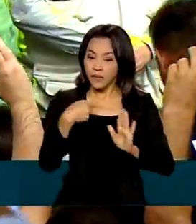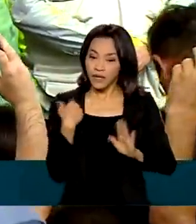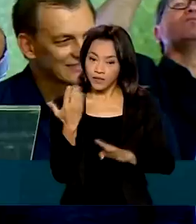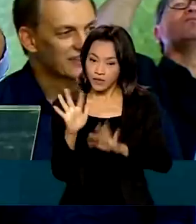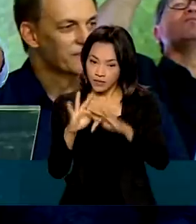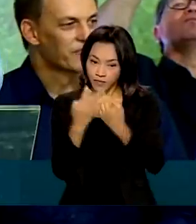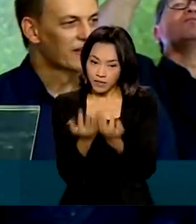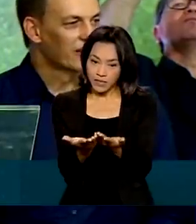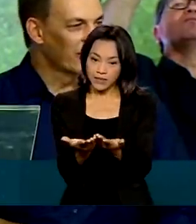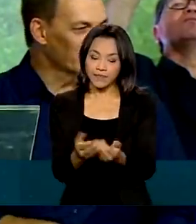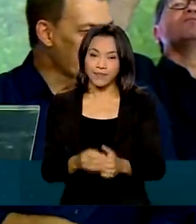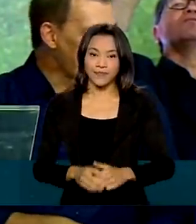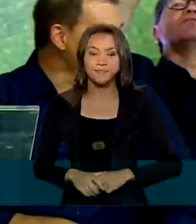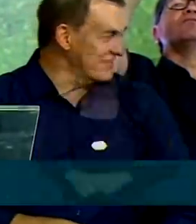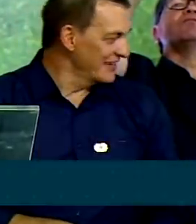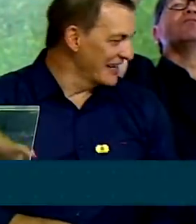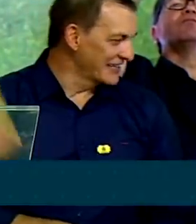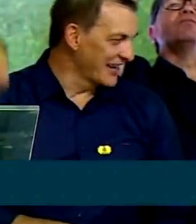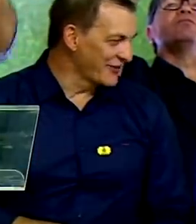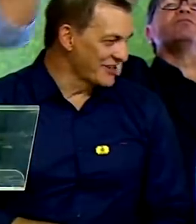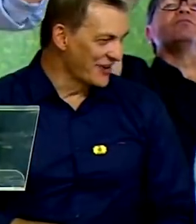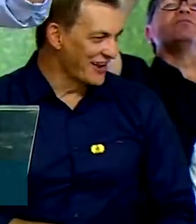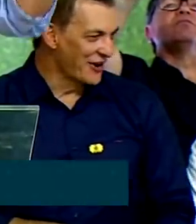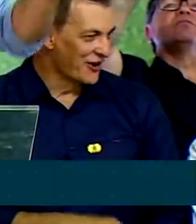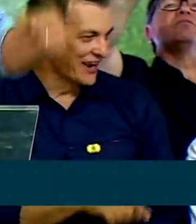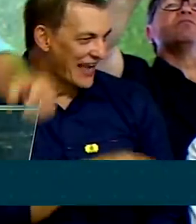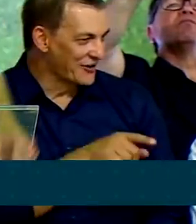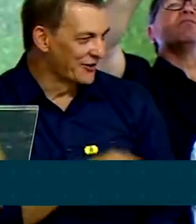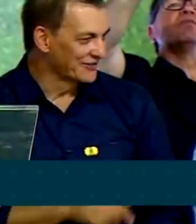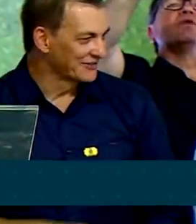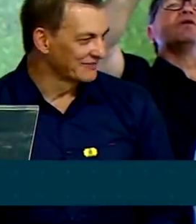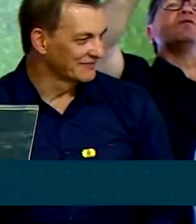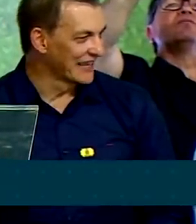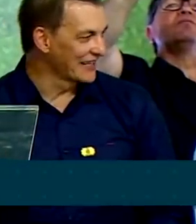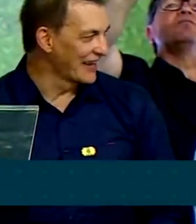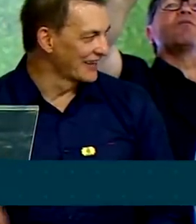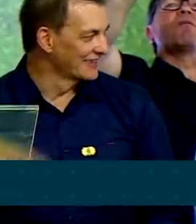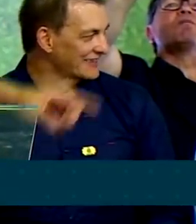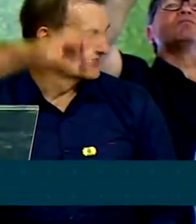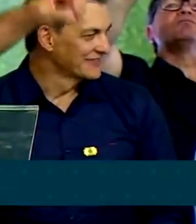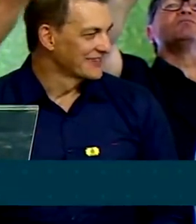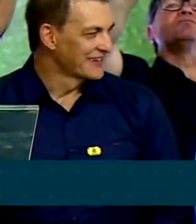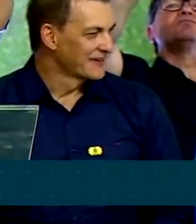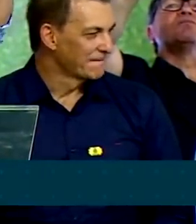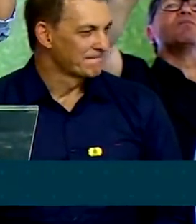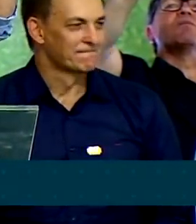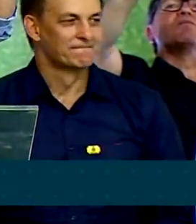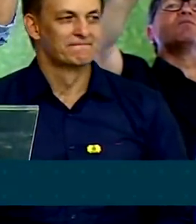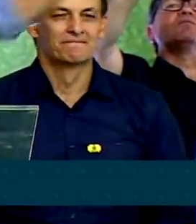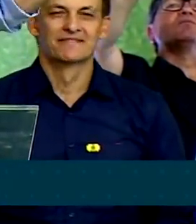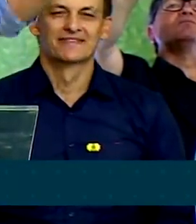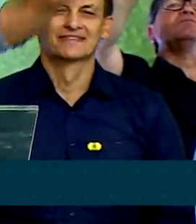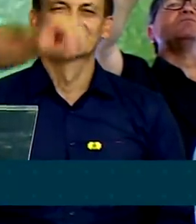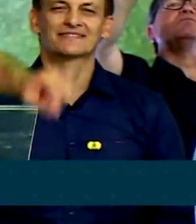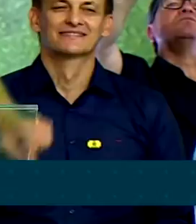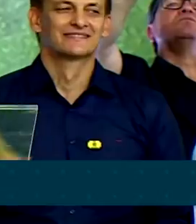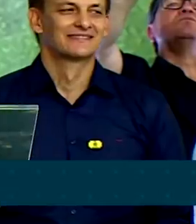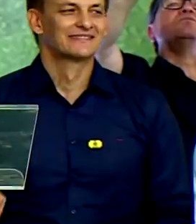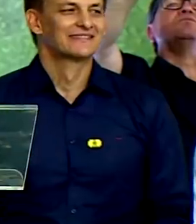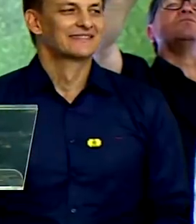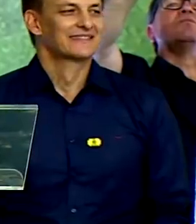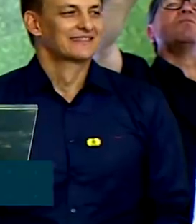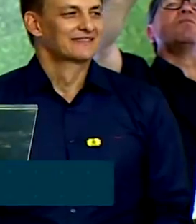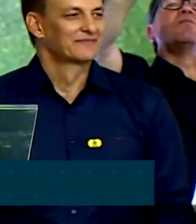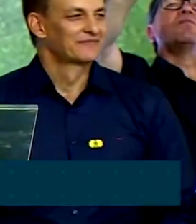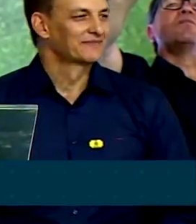Paulista. O Auxílio Brasil, indo além do que fazia o Bolsa Família, ele faz com que, caso uma pessoa